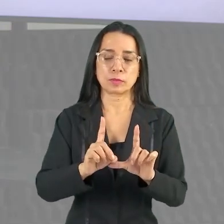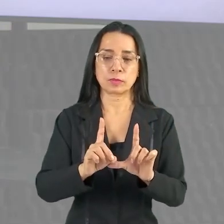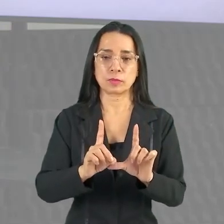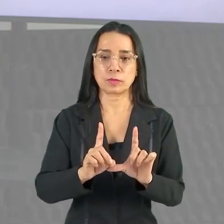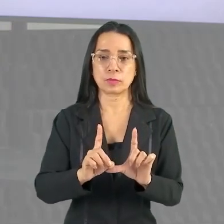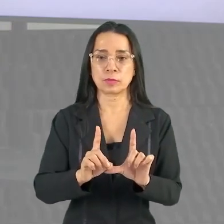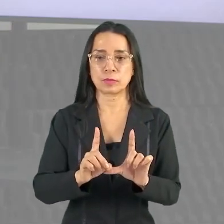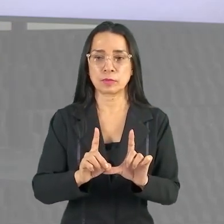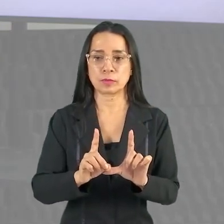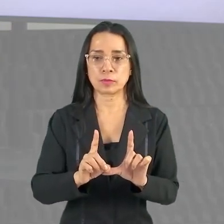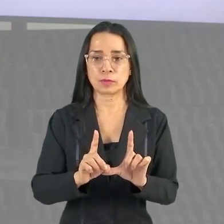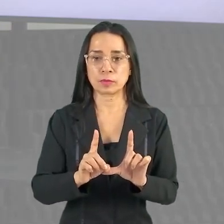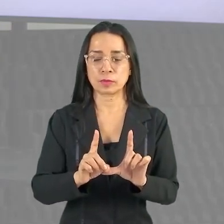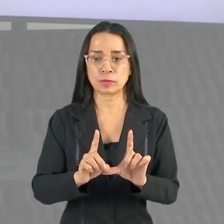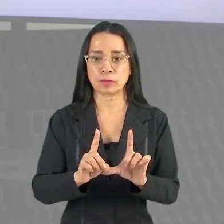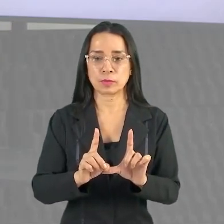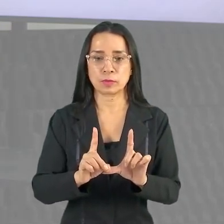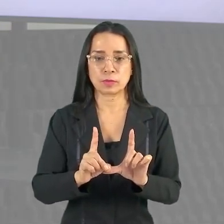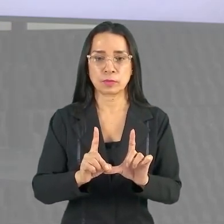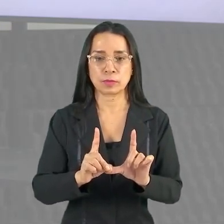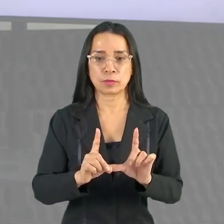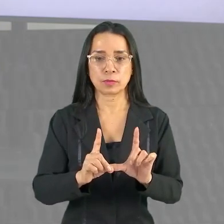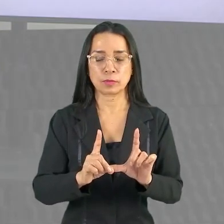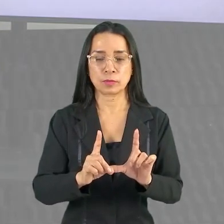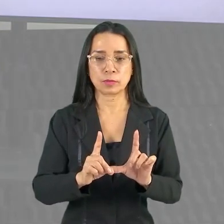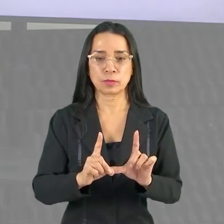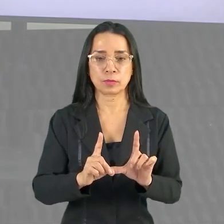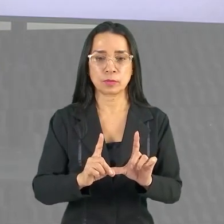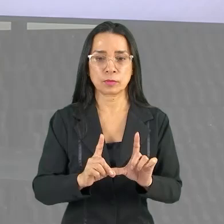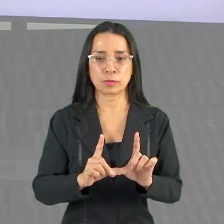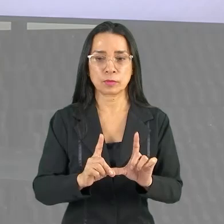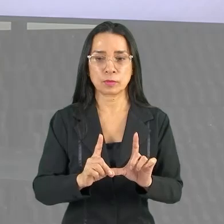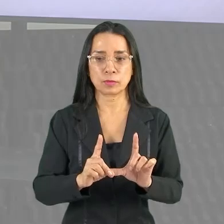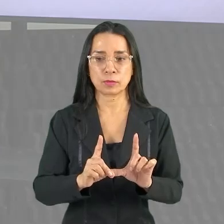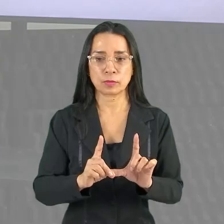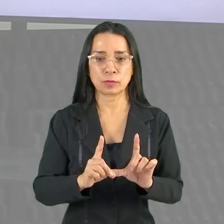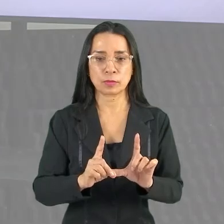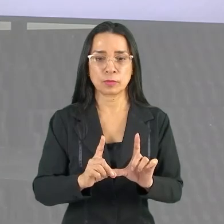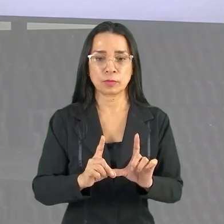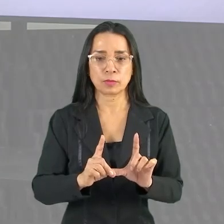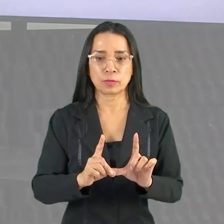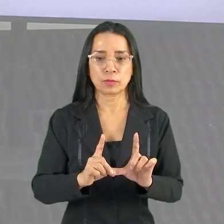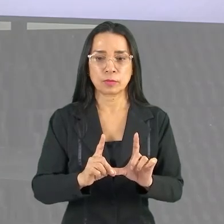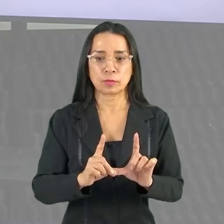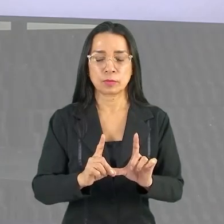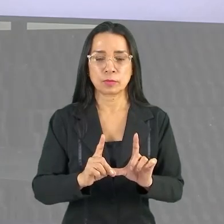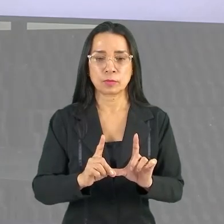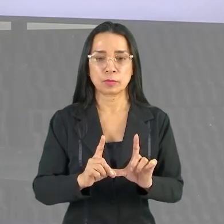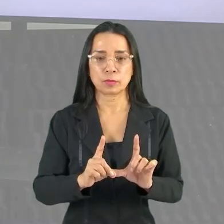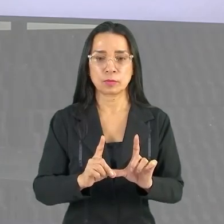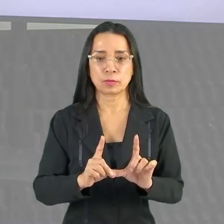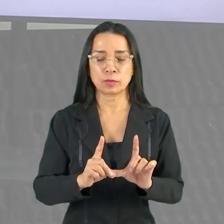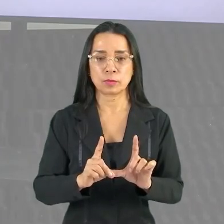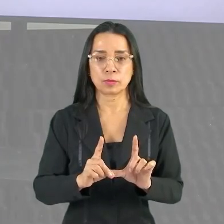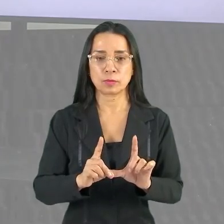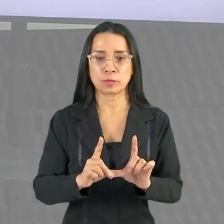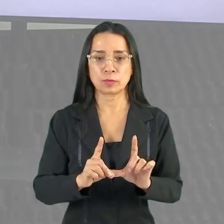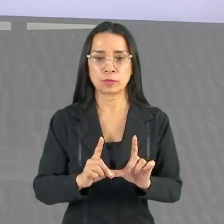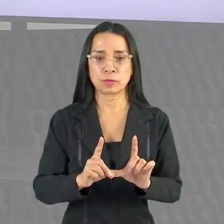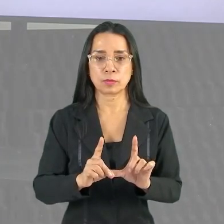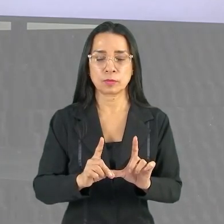a organização social e seu impacto na mudança de hábitos dos indivíduos. Então, letra D